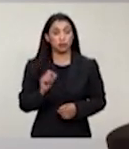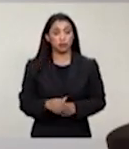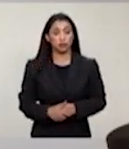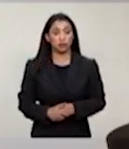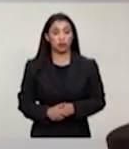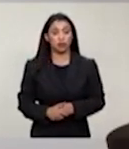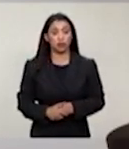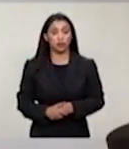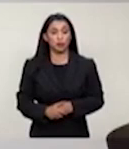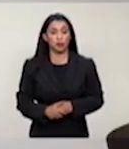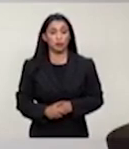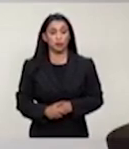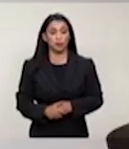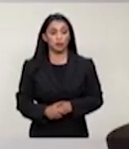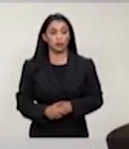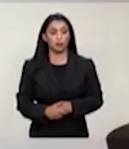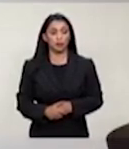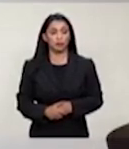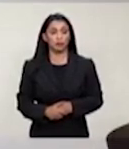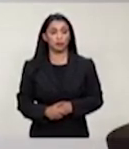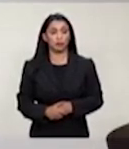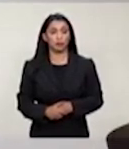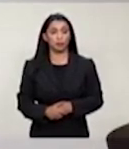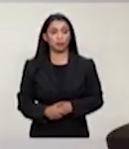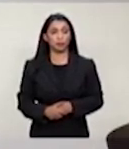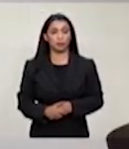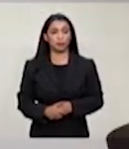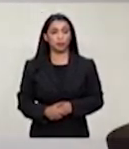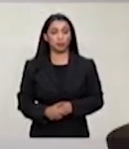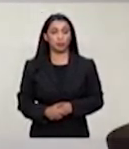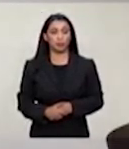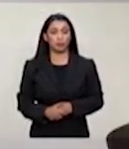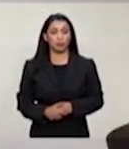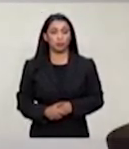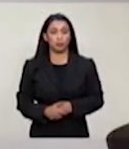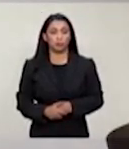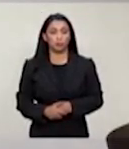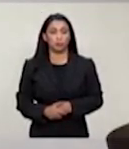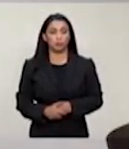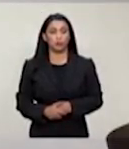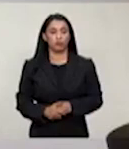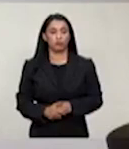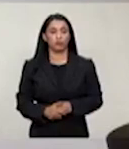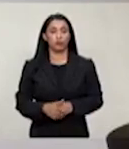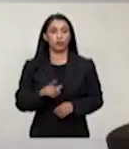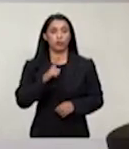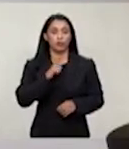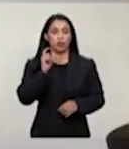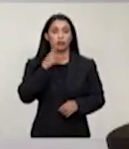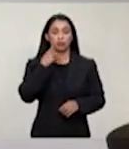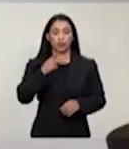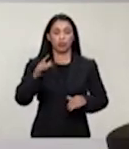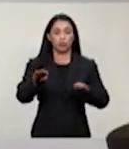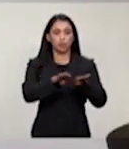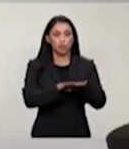que em seu título, ou melhor, em seu sub-título, falamos de equidade, de